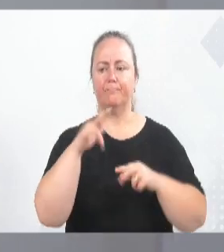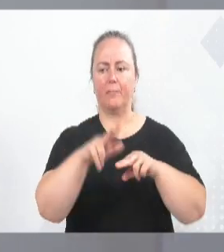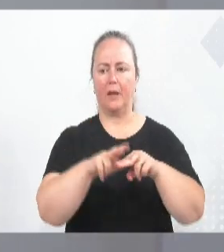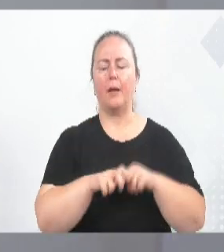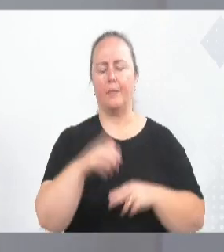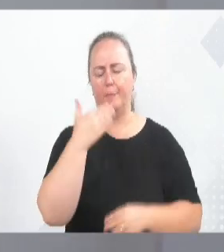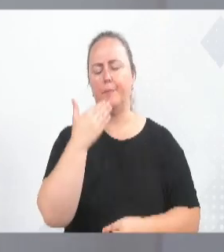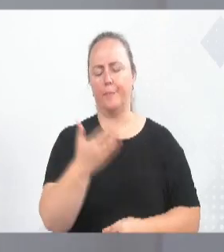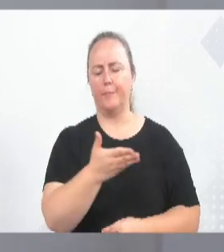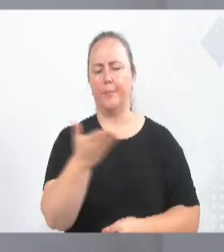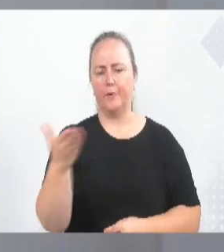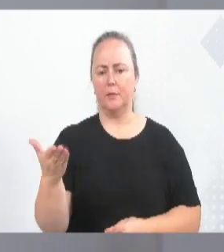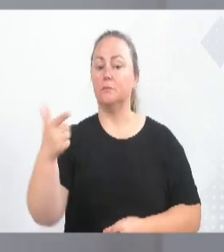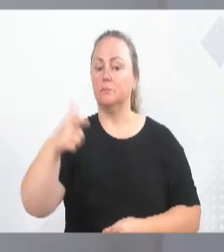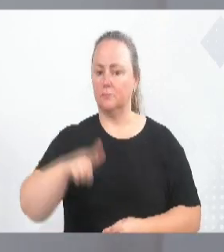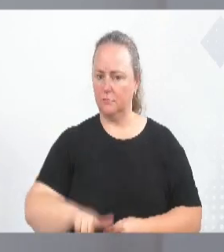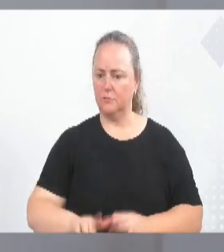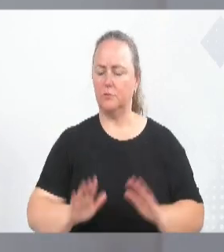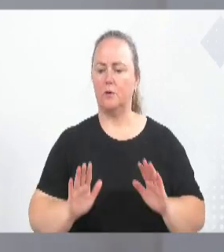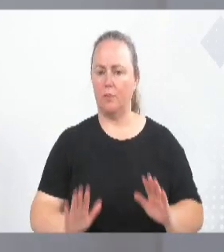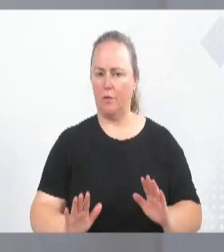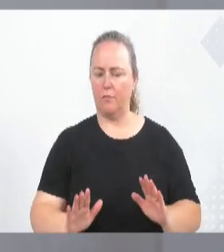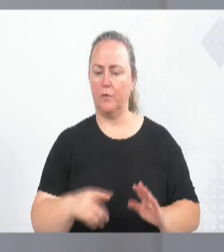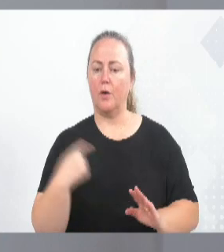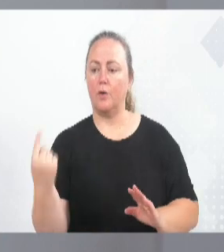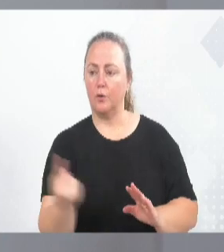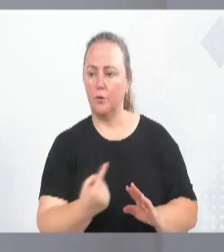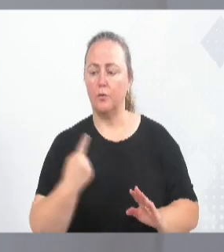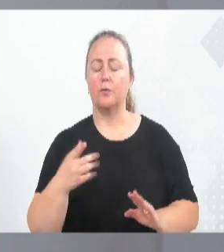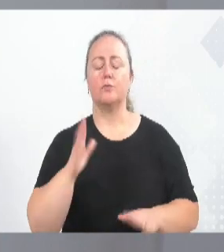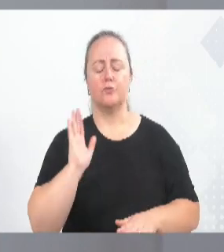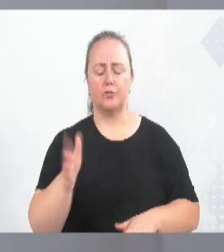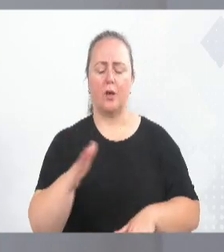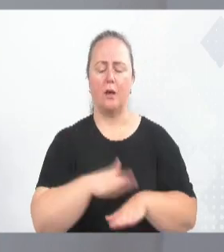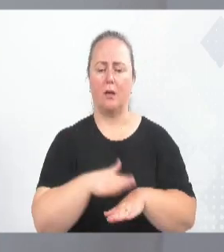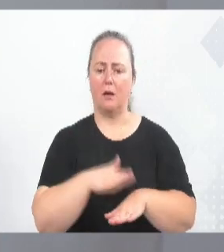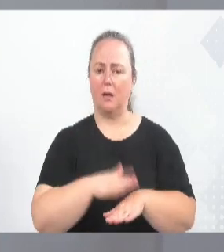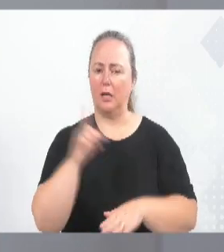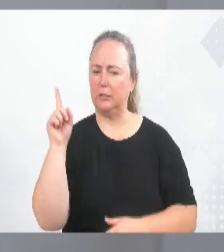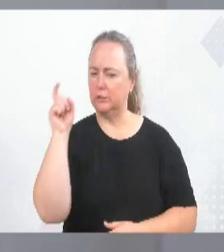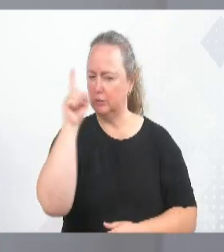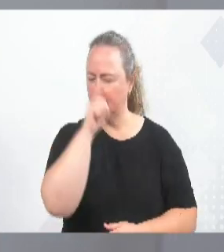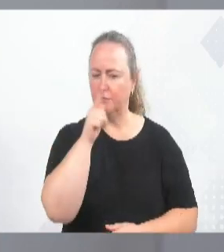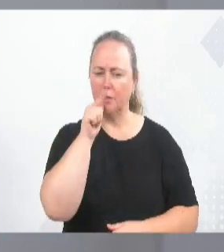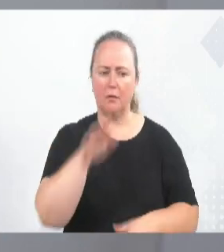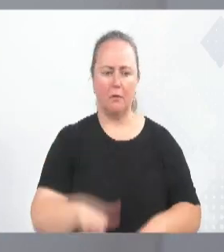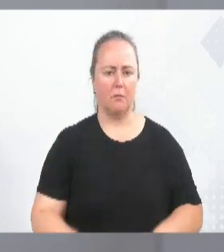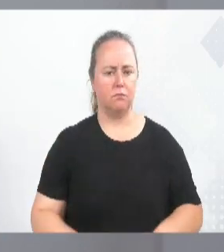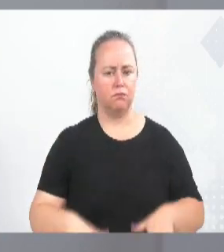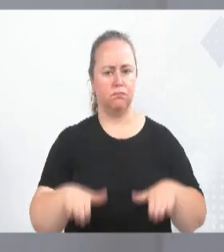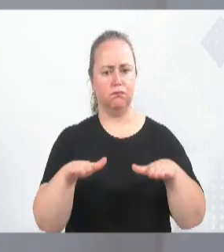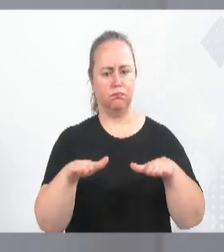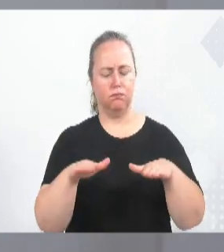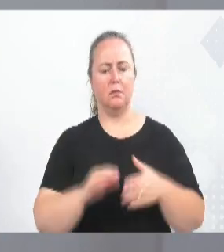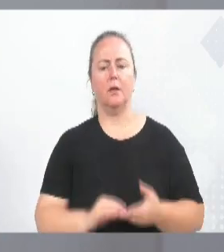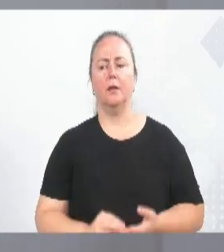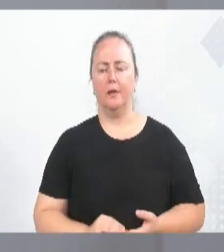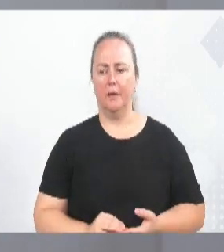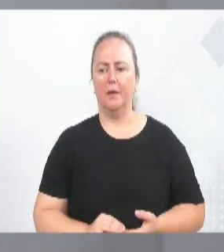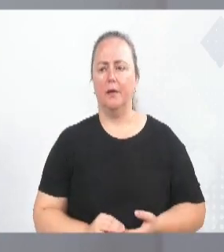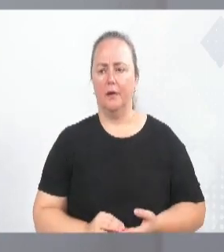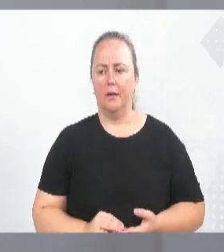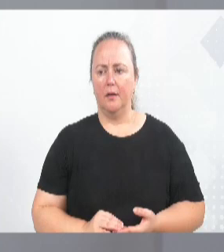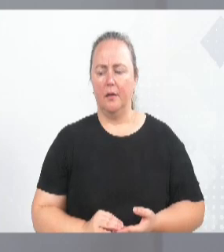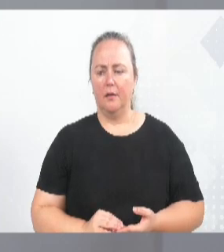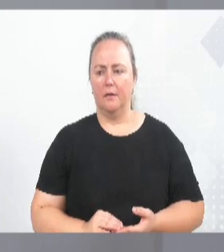pedido. Senhores, de novo, a gente passou por momentos difíceis, com relação à enchente. Eu acho que esse momento, vereador alemão, não